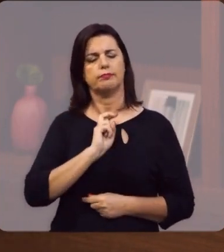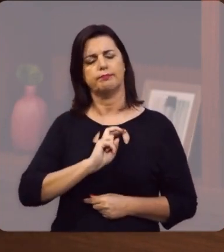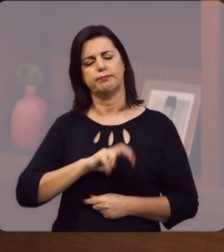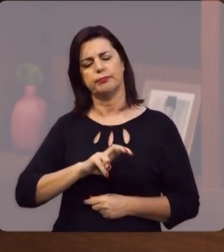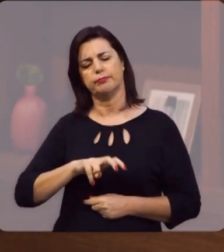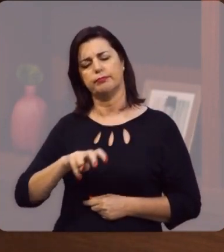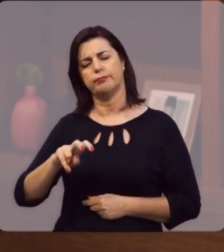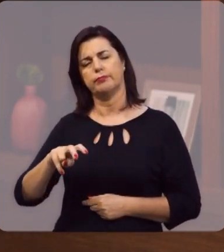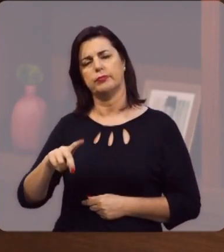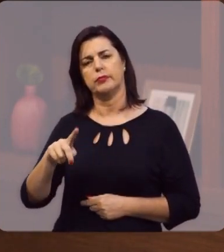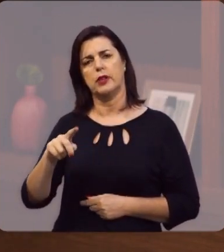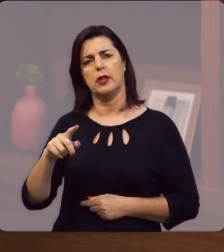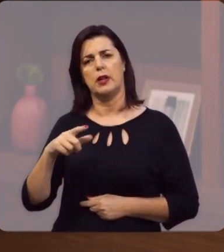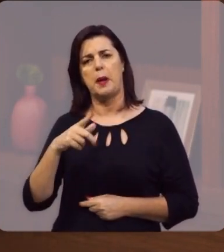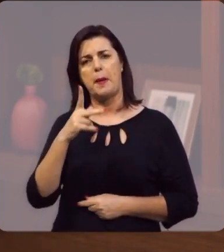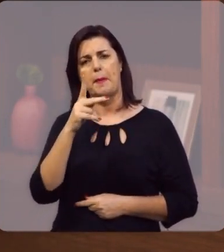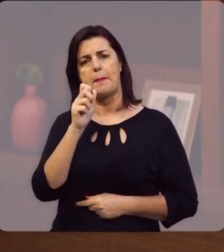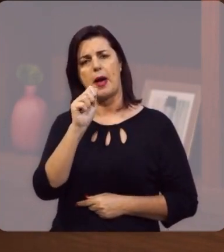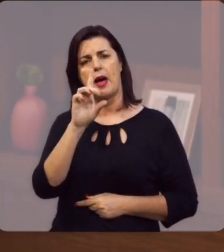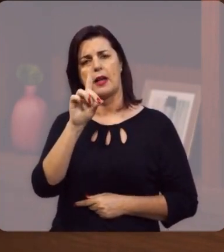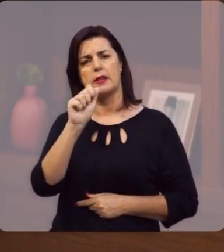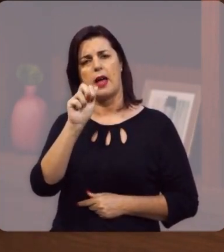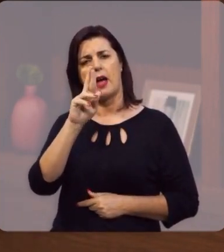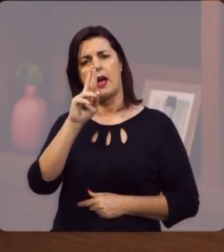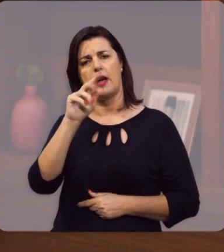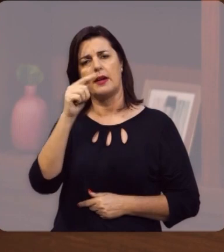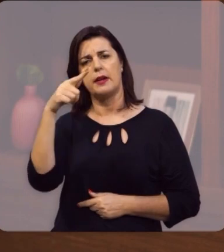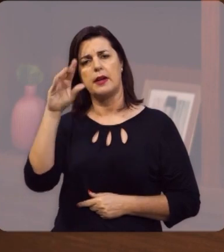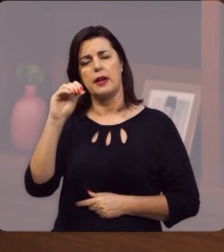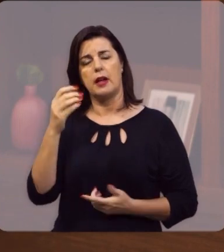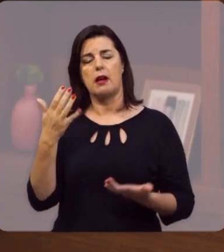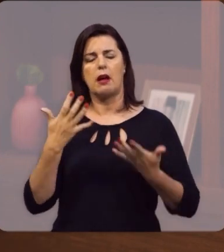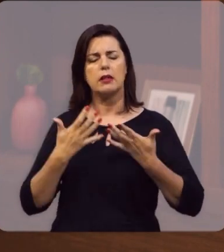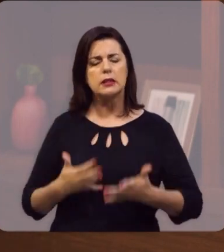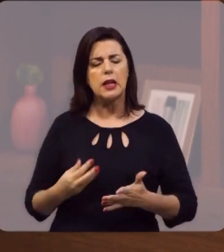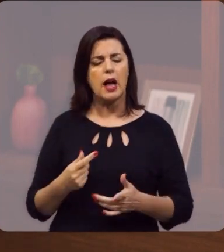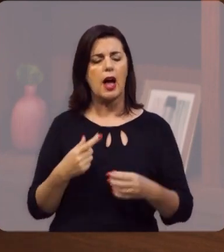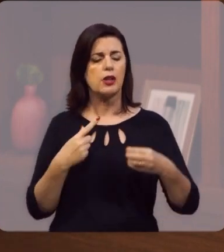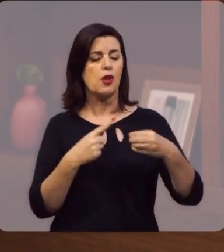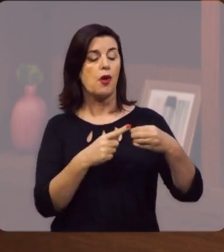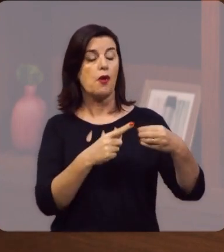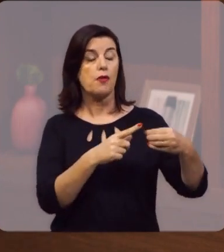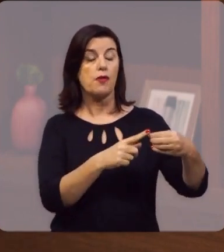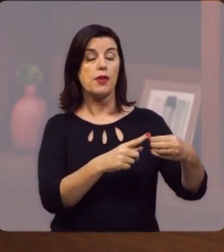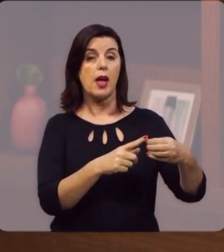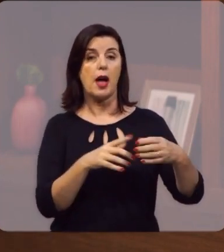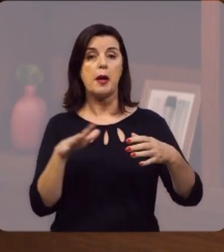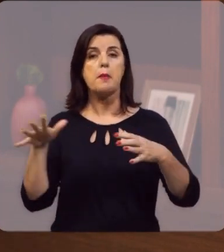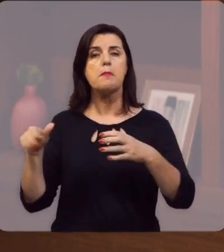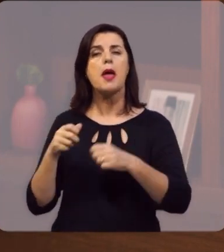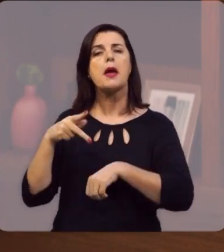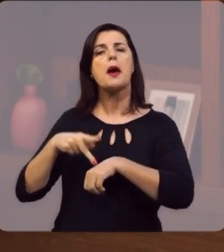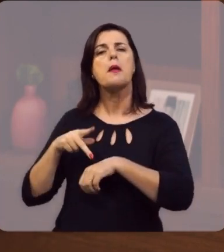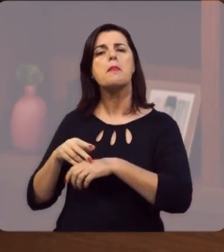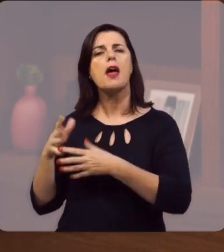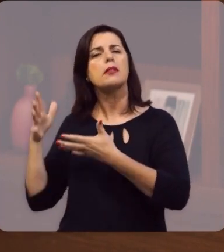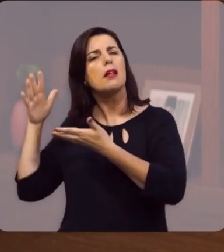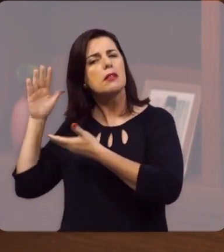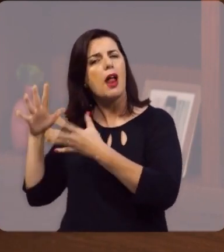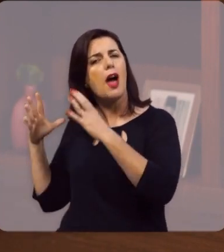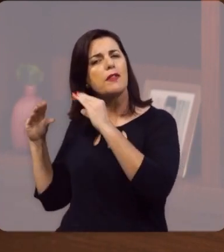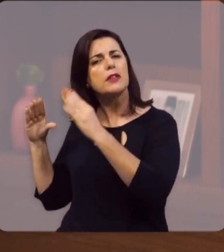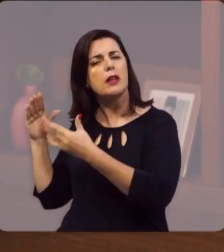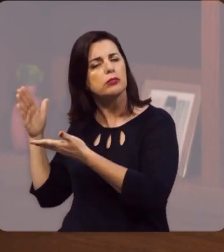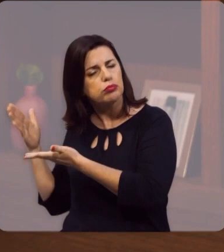E no caminho, rumo a Padarã, diz a Bíblia que cansado da viagem, ele deita, toma uma pedra como seu